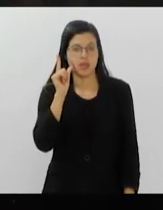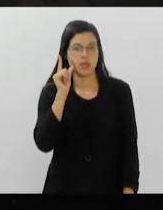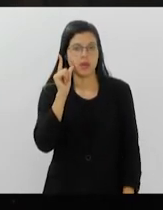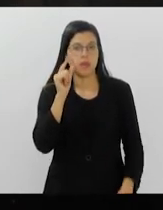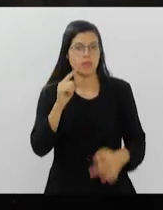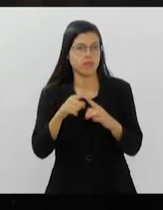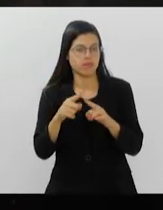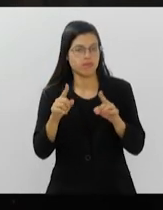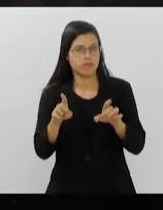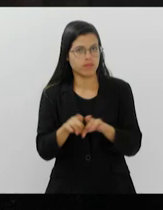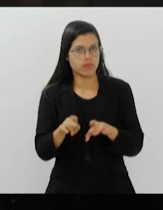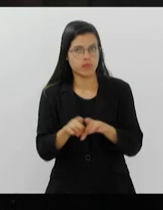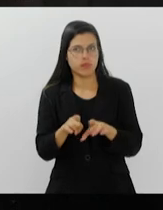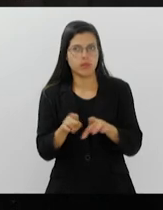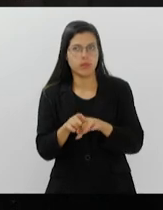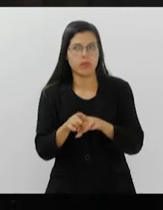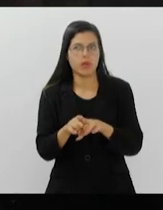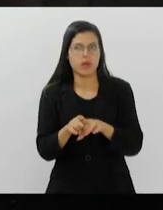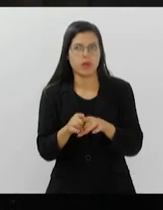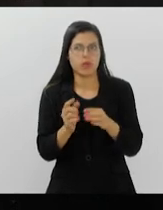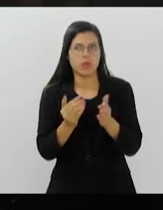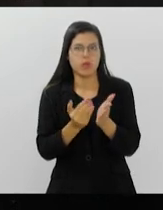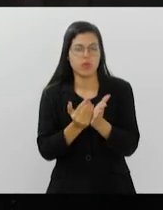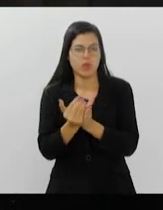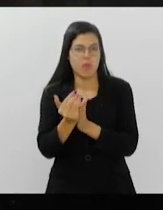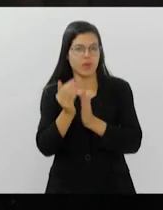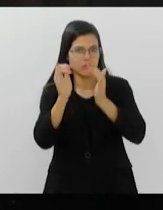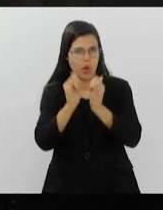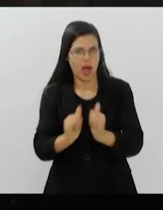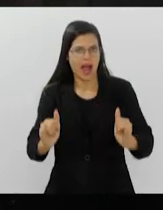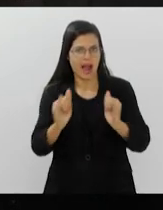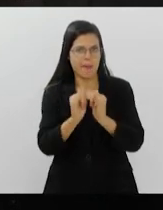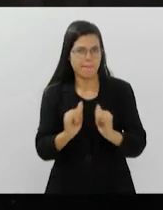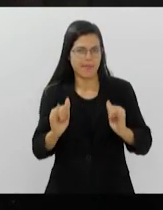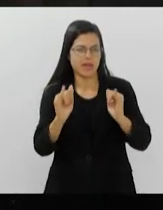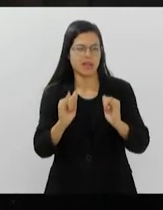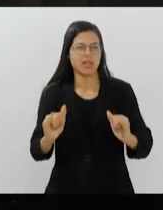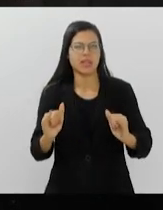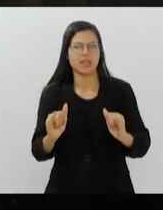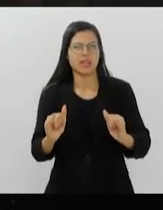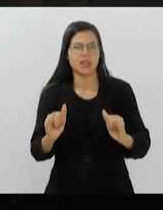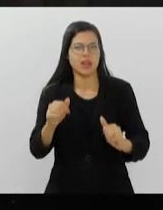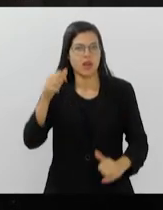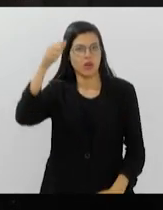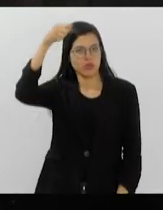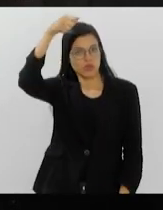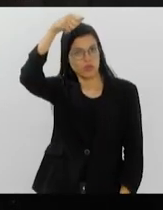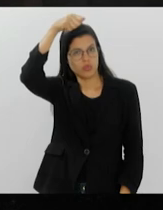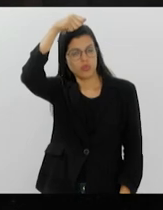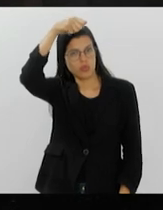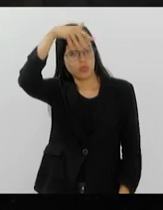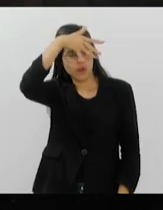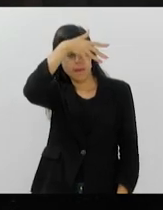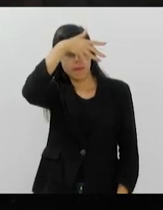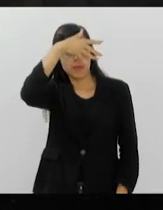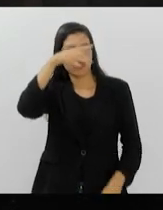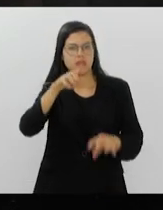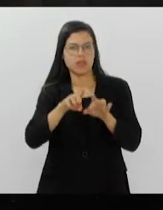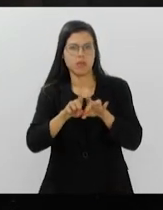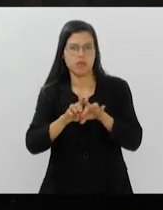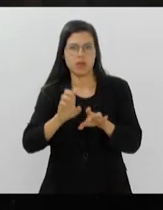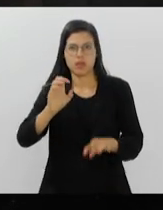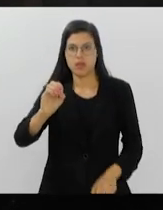mas também desde que começou as campanhas, tanto do Trump quanto da Câmara.